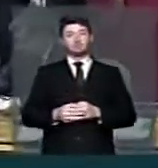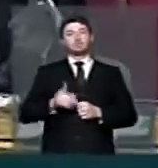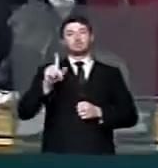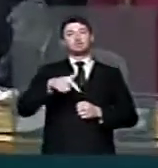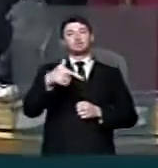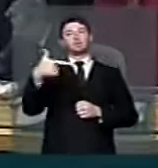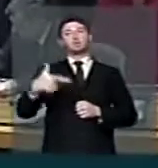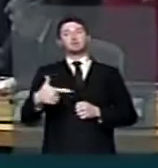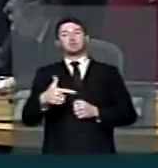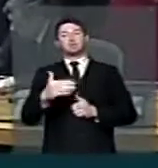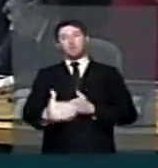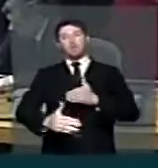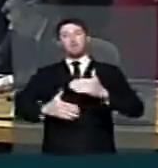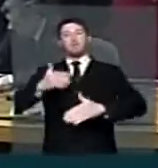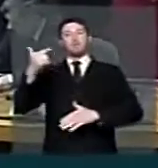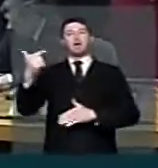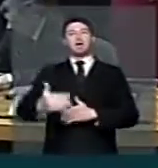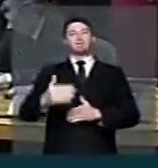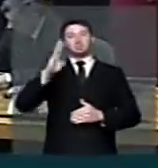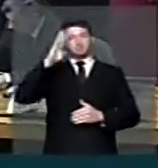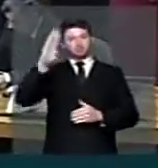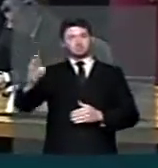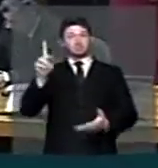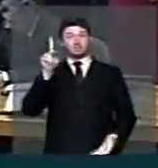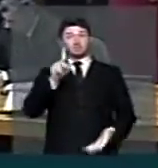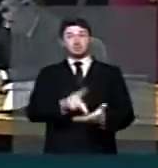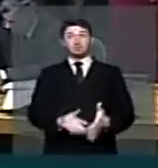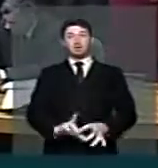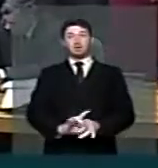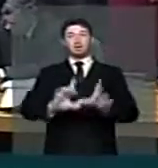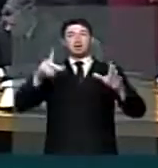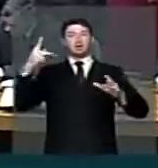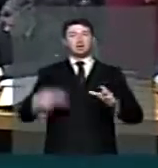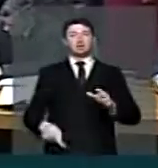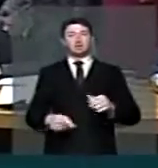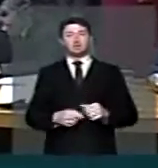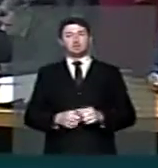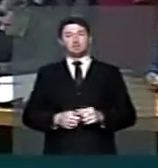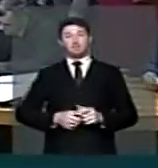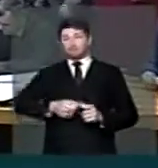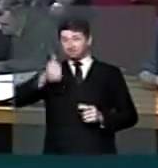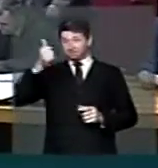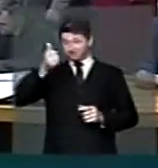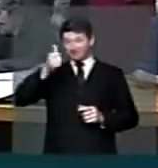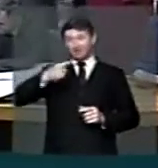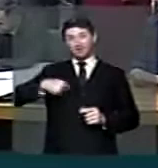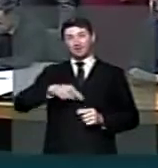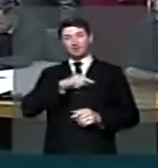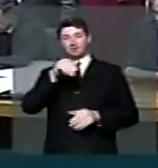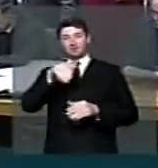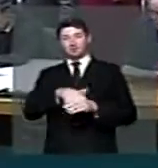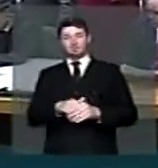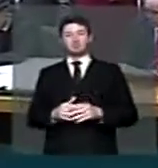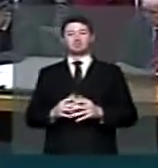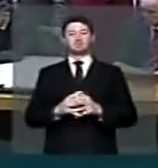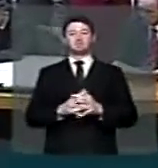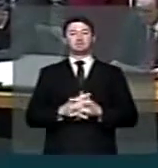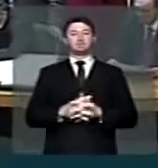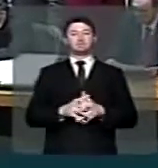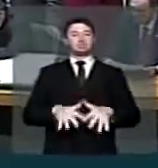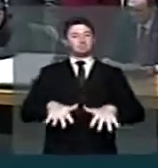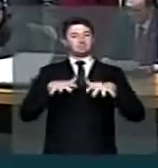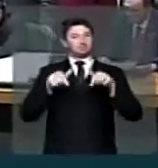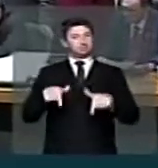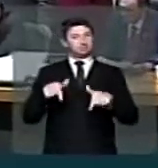grande passo para a sua real independência. O primeiro foi quando a gente votou no plenário do